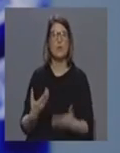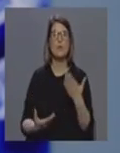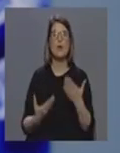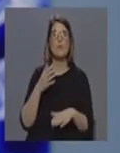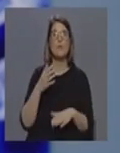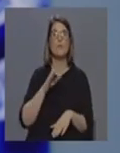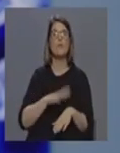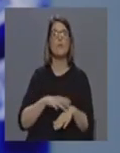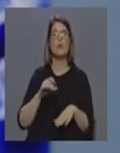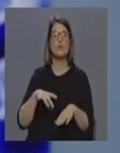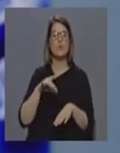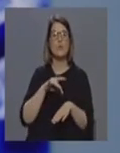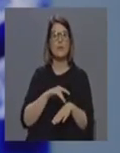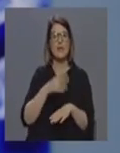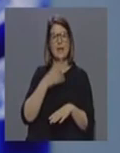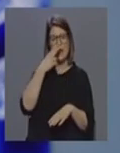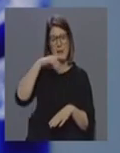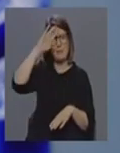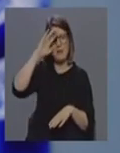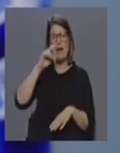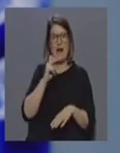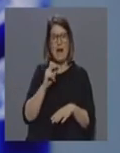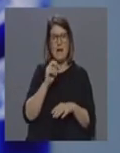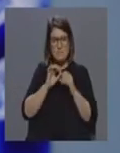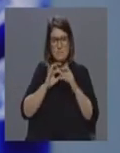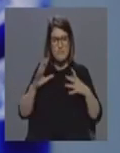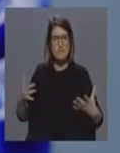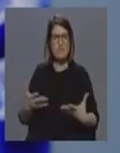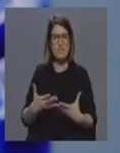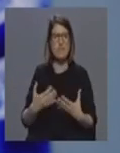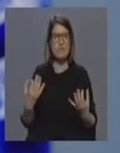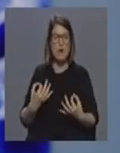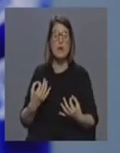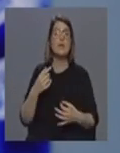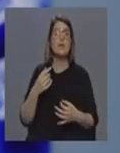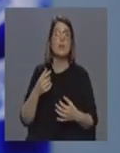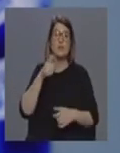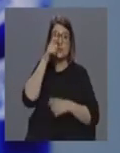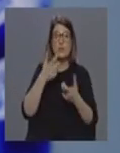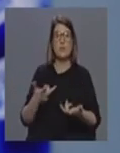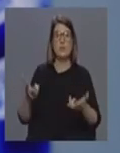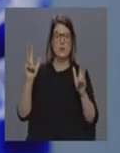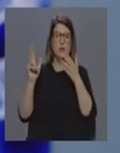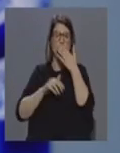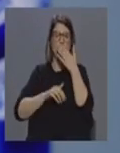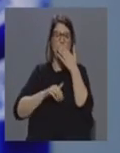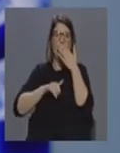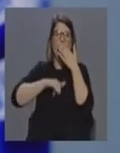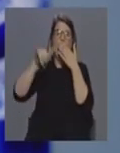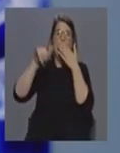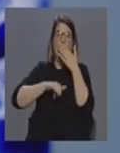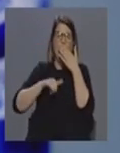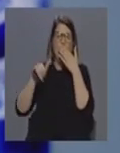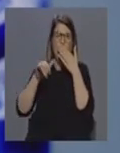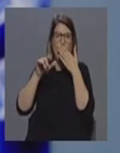da gripe A, a livre circulação de pessoas e todo ao fim e ao cabo, entanto,